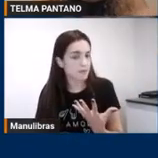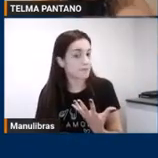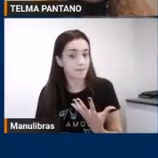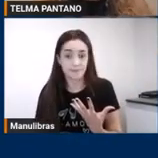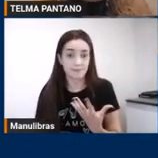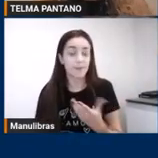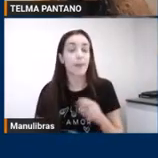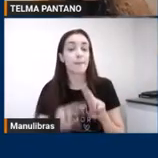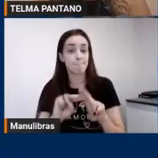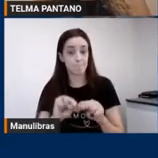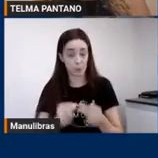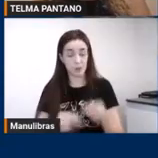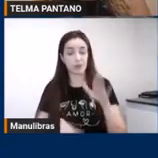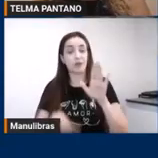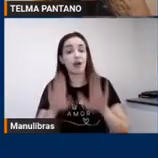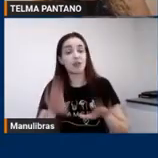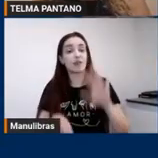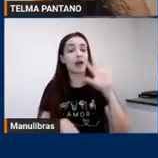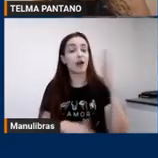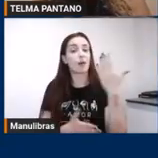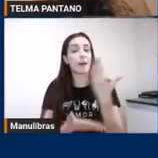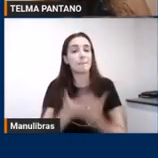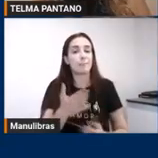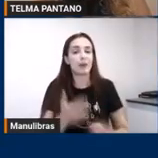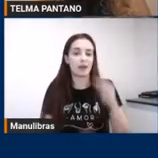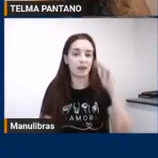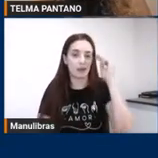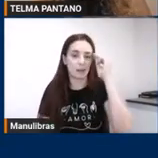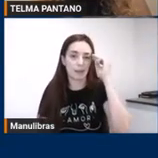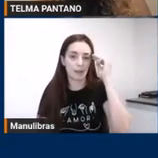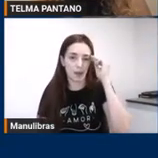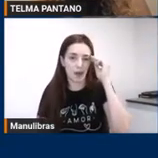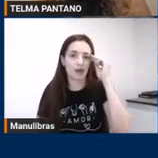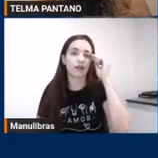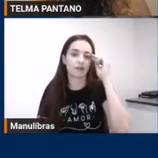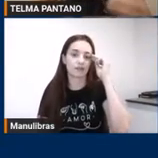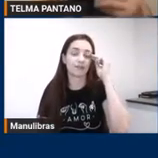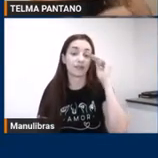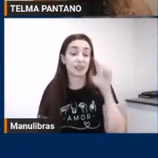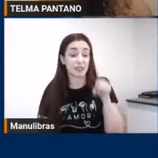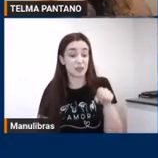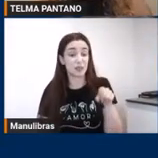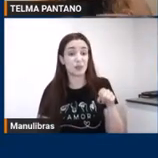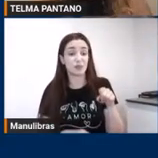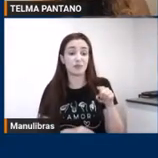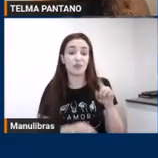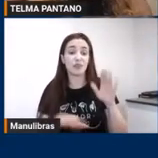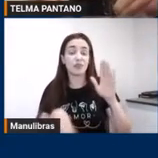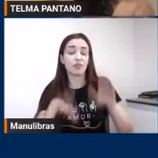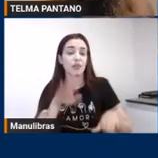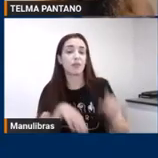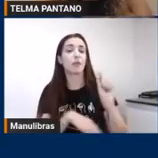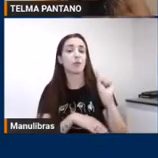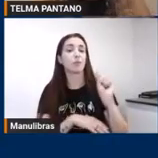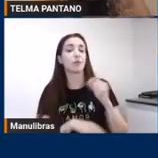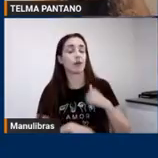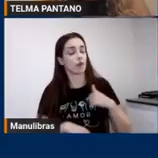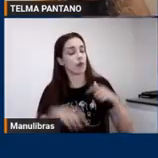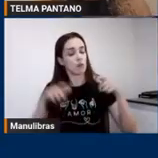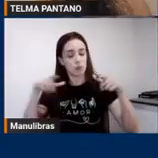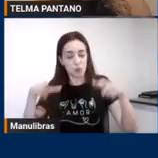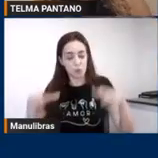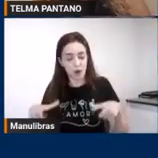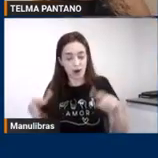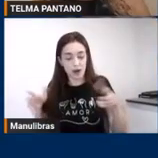que eu consigo funcionar bem. Isso vai depender do quanto o ambiente me estimulou e o quanto eu estou adequado para o